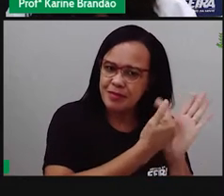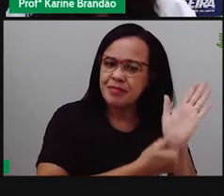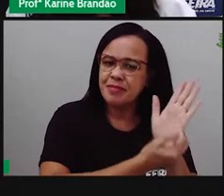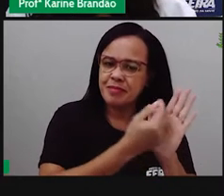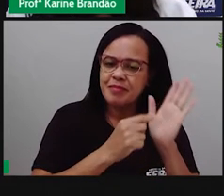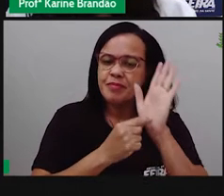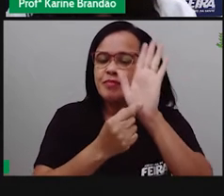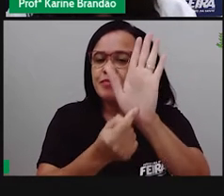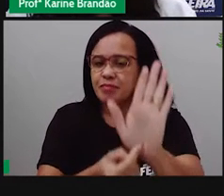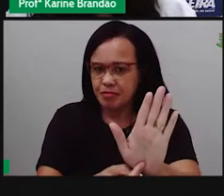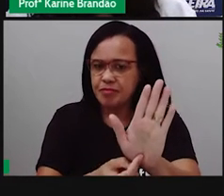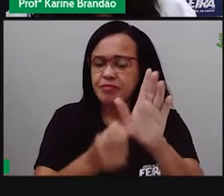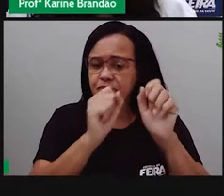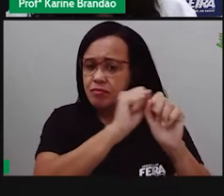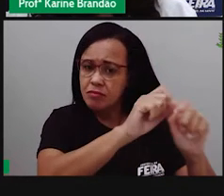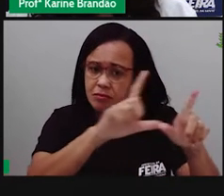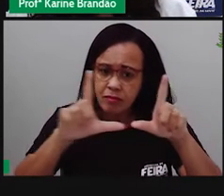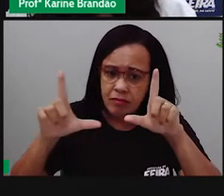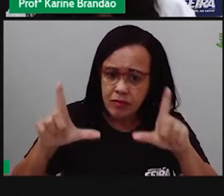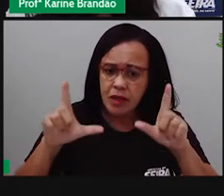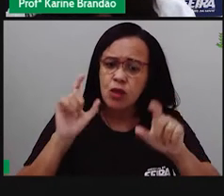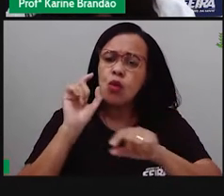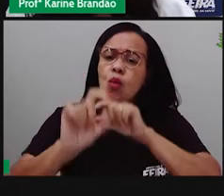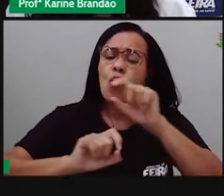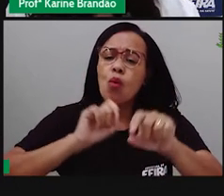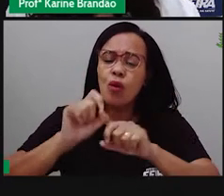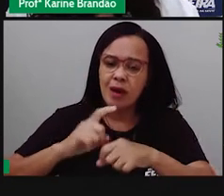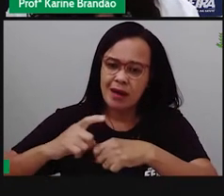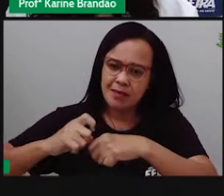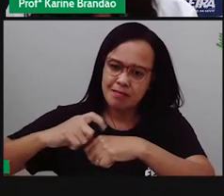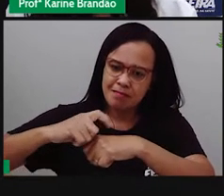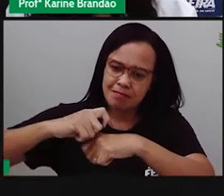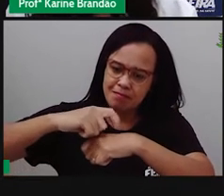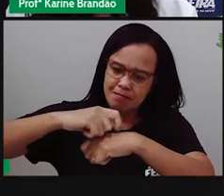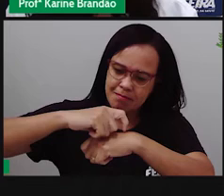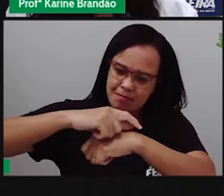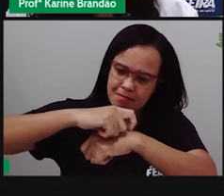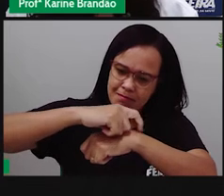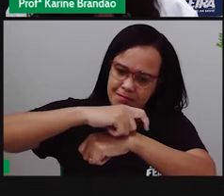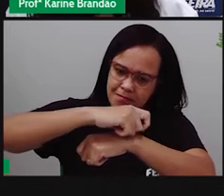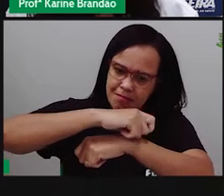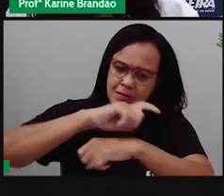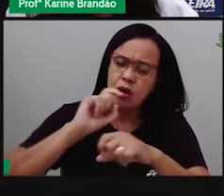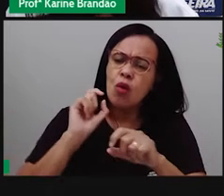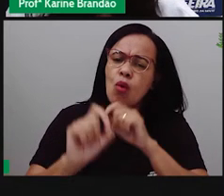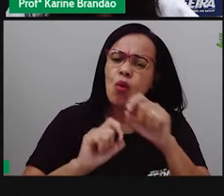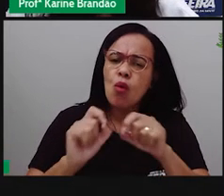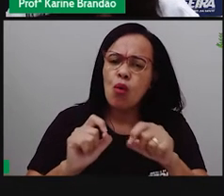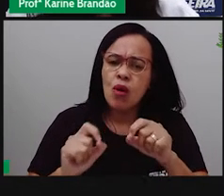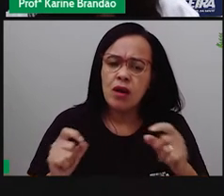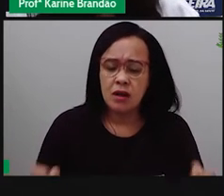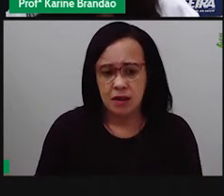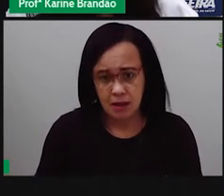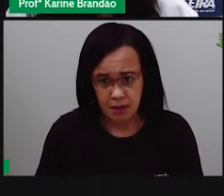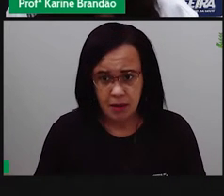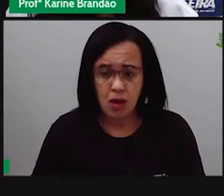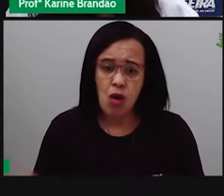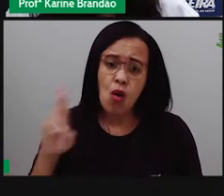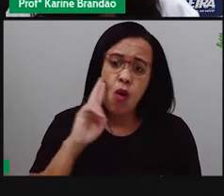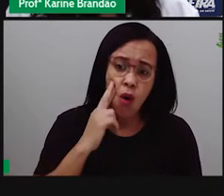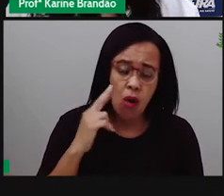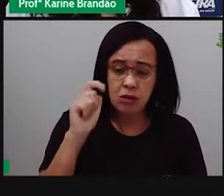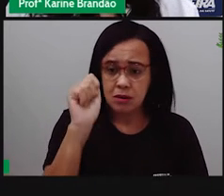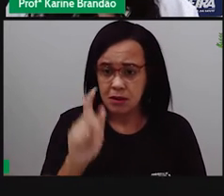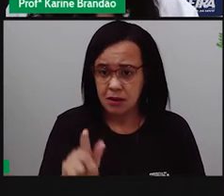Essa imagem, né? Essas imagens desses lagartinhos. Vamos pensar que tem as lagartinhas rosas e as lagartinhas